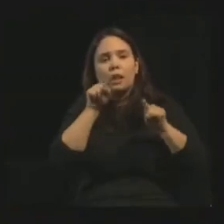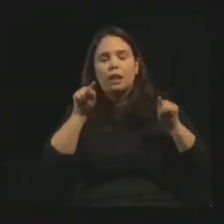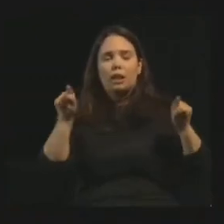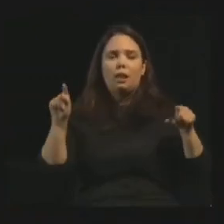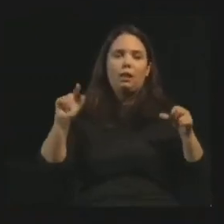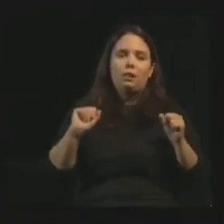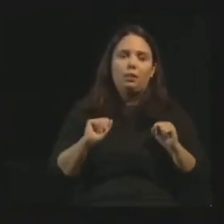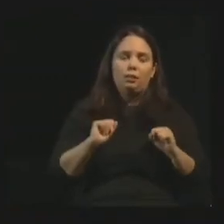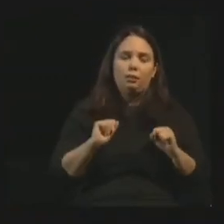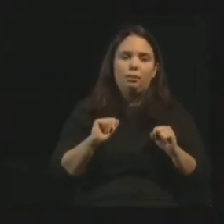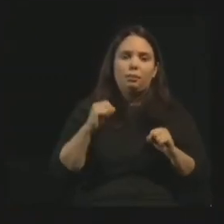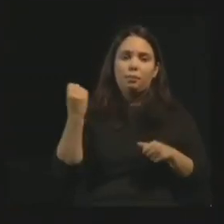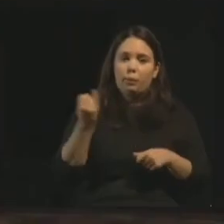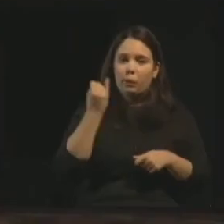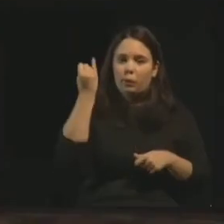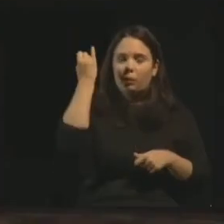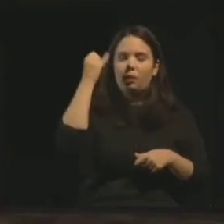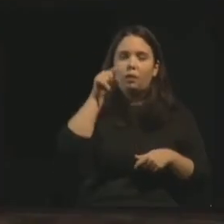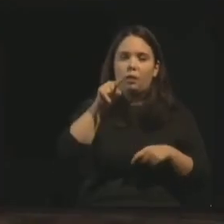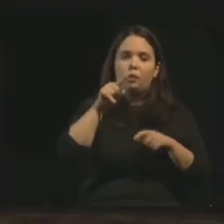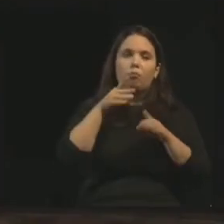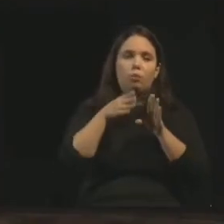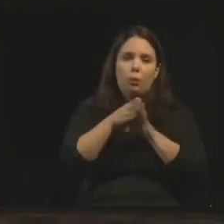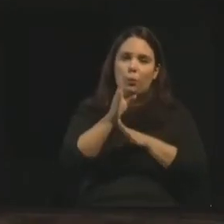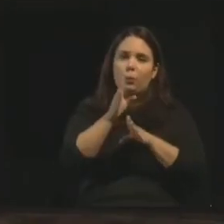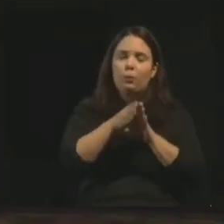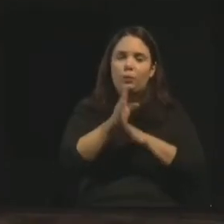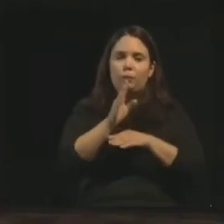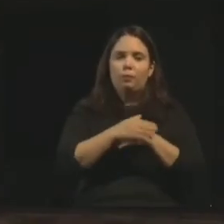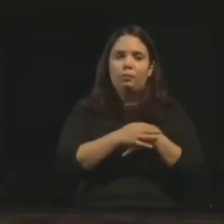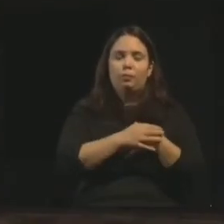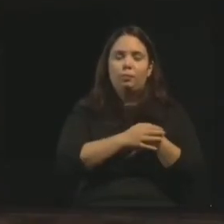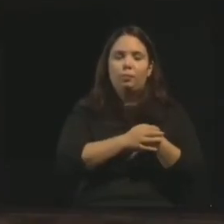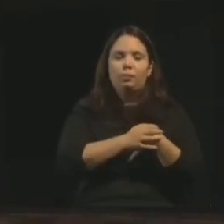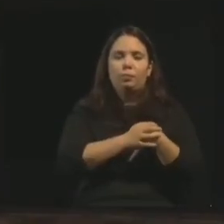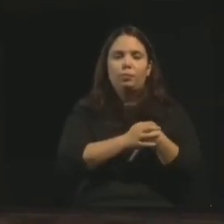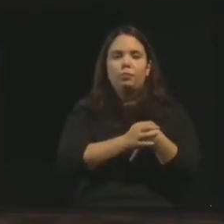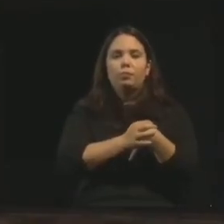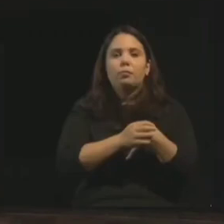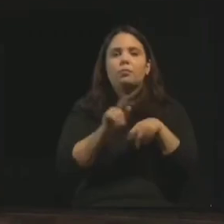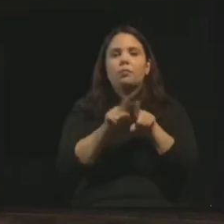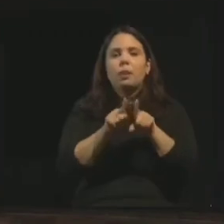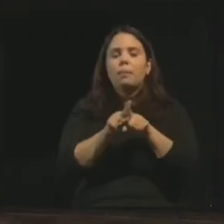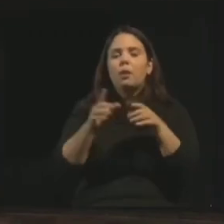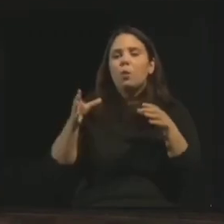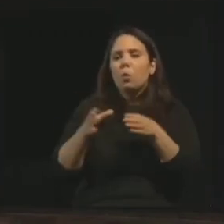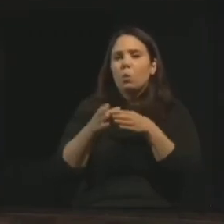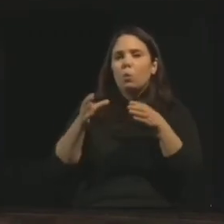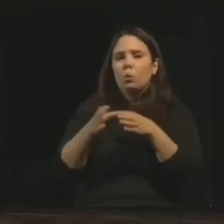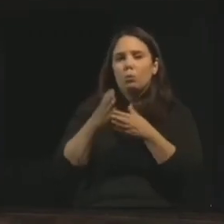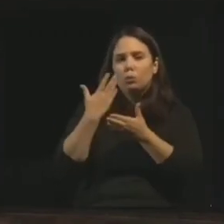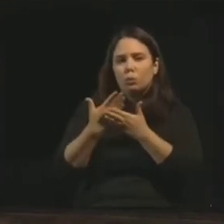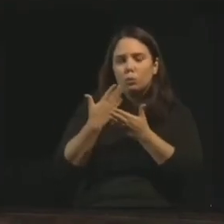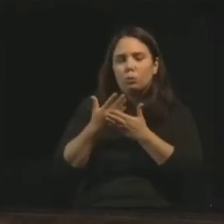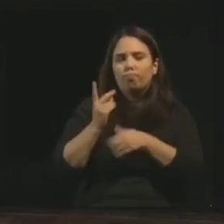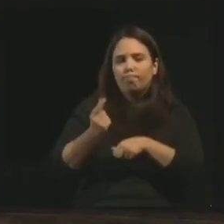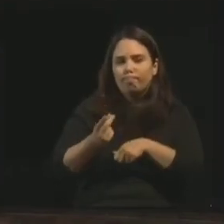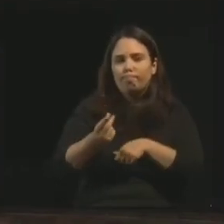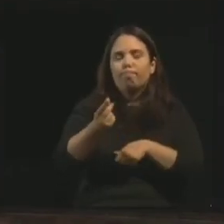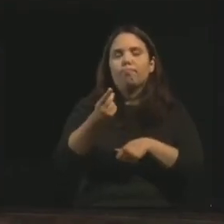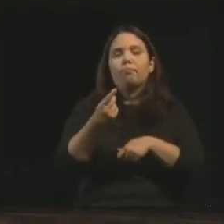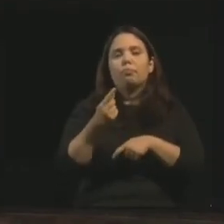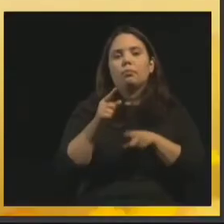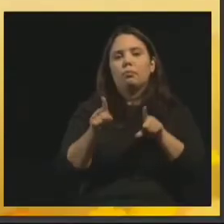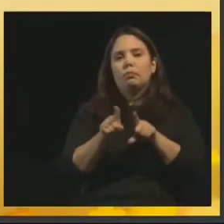Então, a importância desse conselho também. Então, a proteção permanente em grupo, como nos recomenda Allan Kardec em obras próximas,